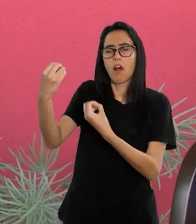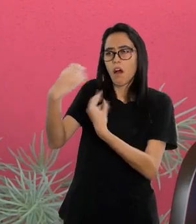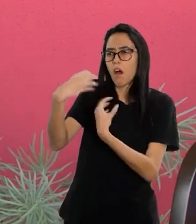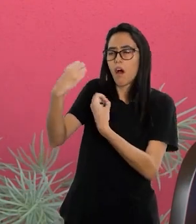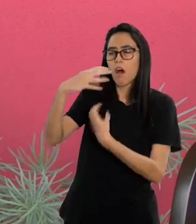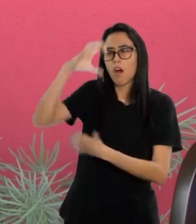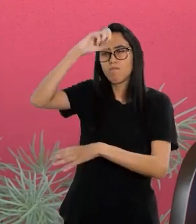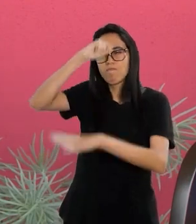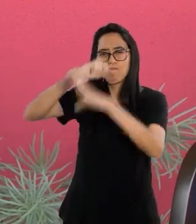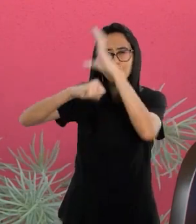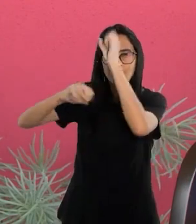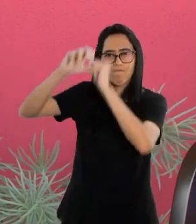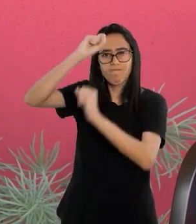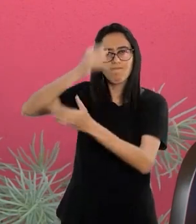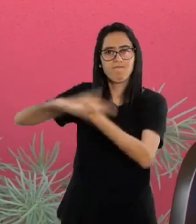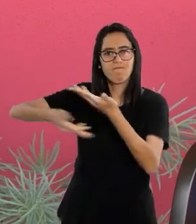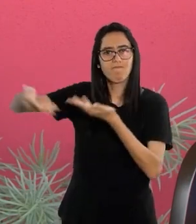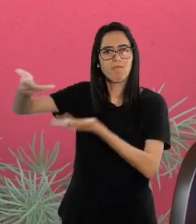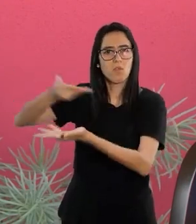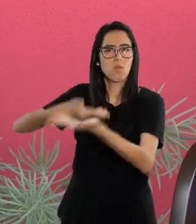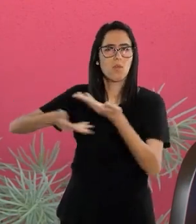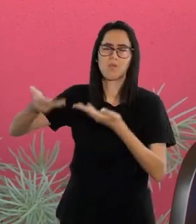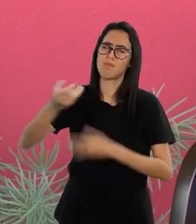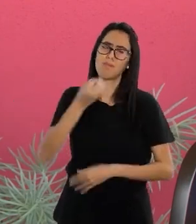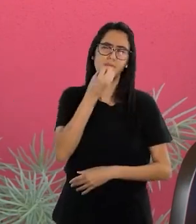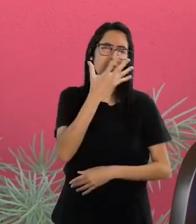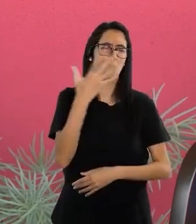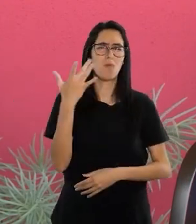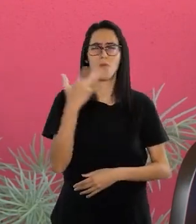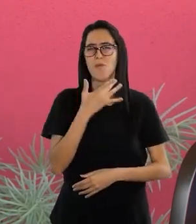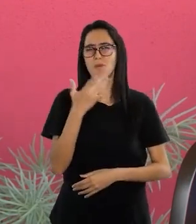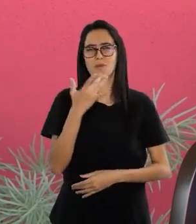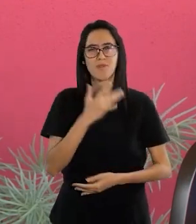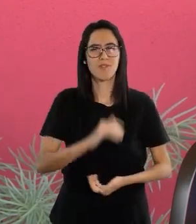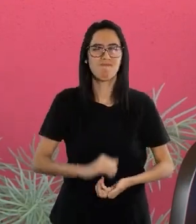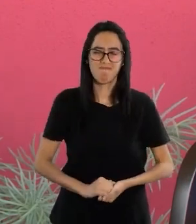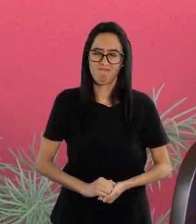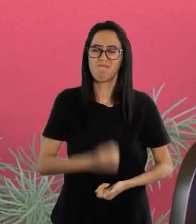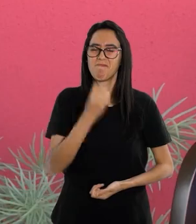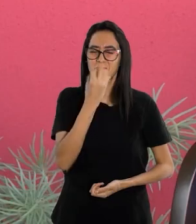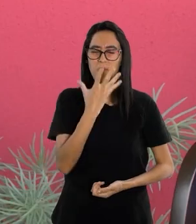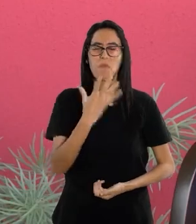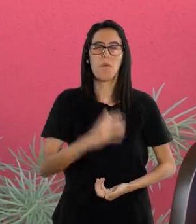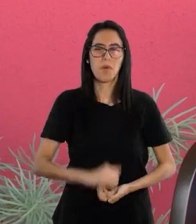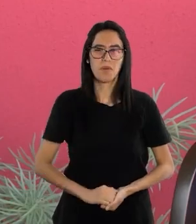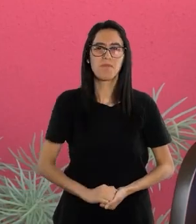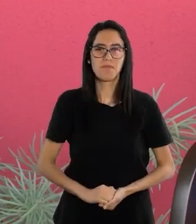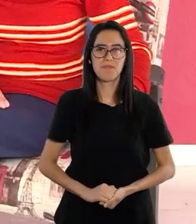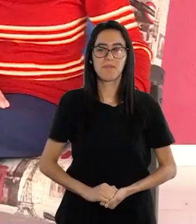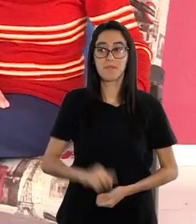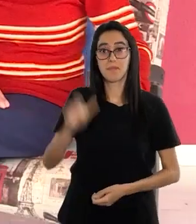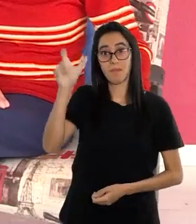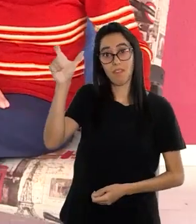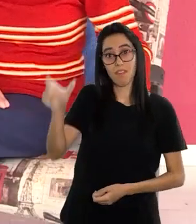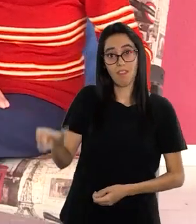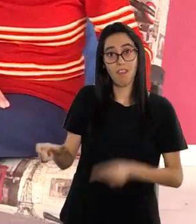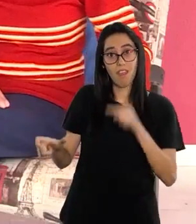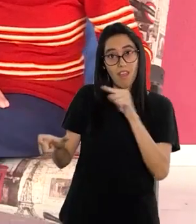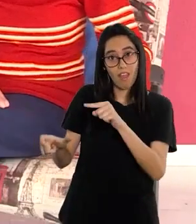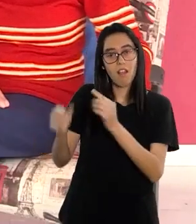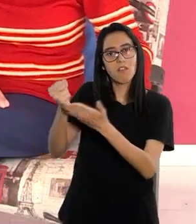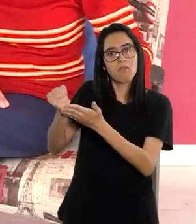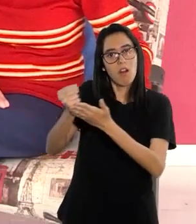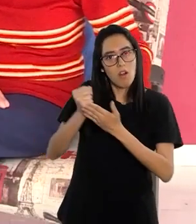E ela foi passando. A gente teve uma troca, sabe? E foi muito gostoso. Foi tudo de bom. Ela que